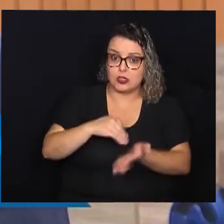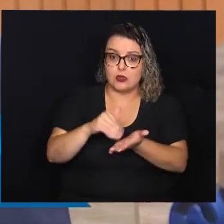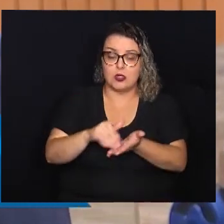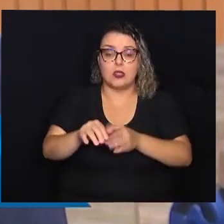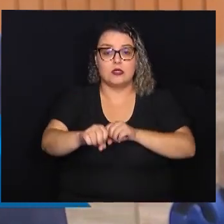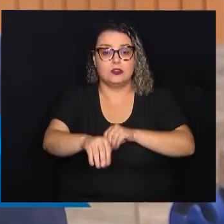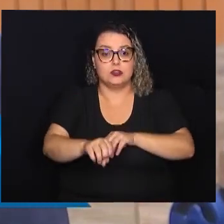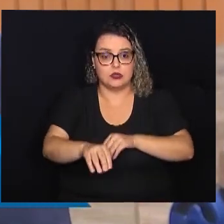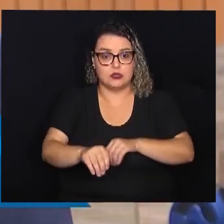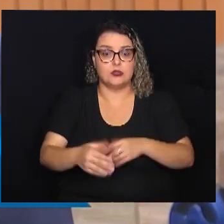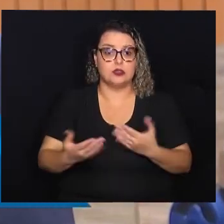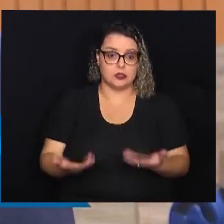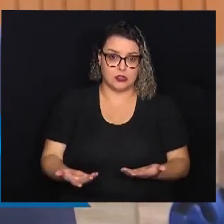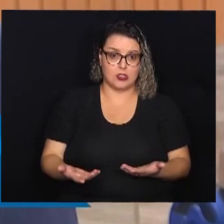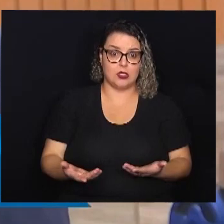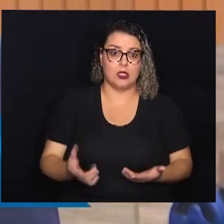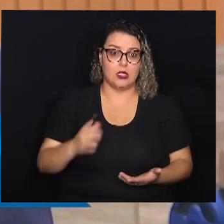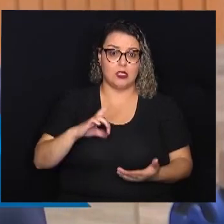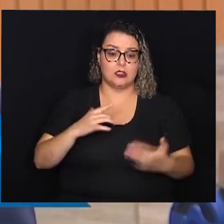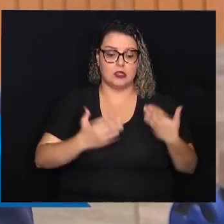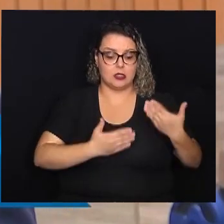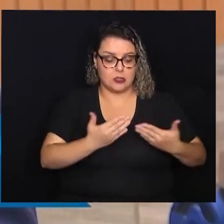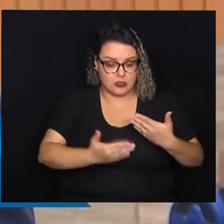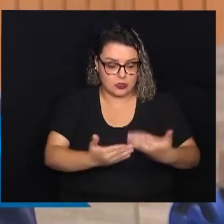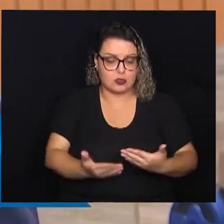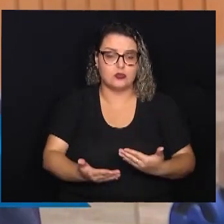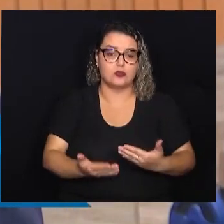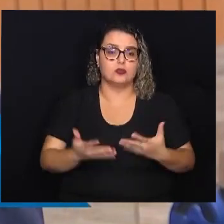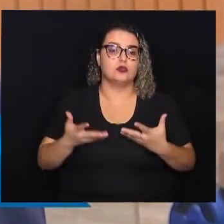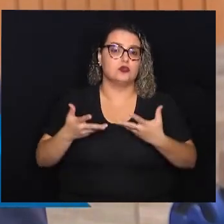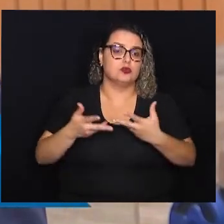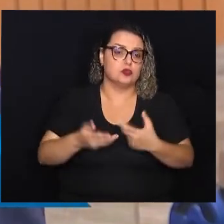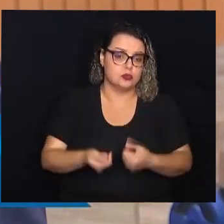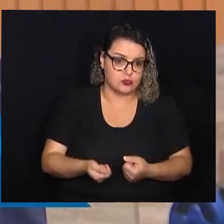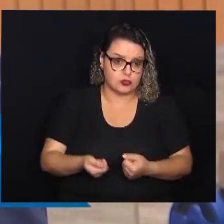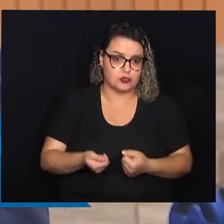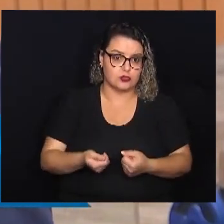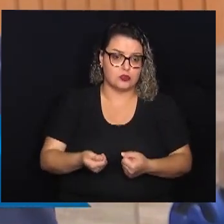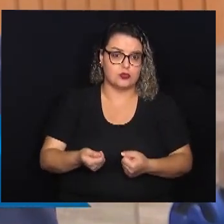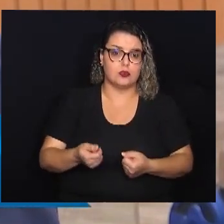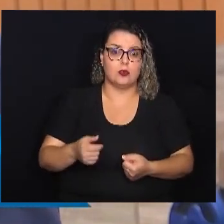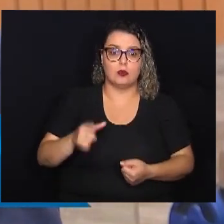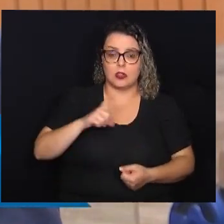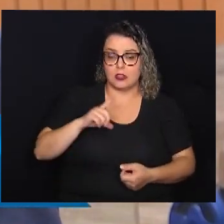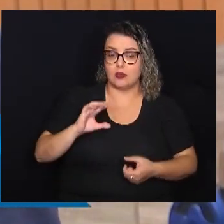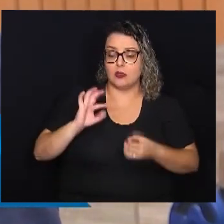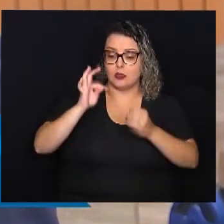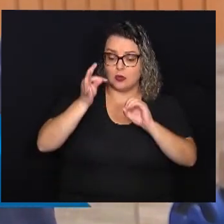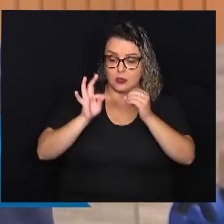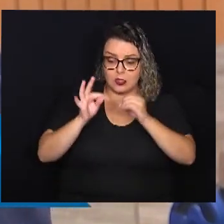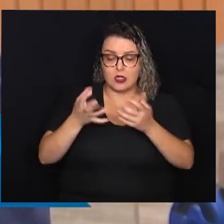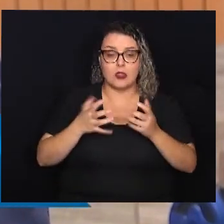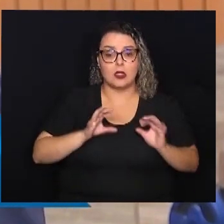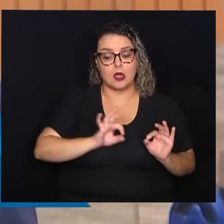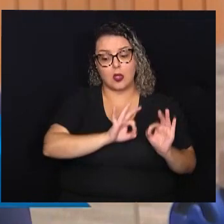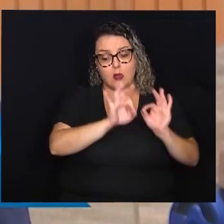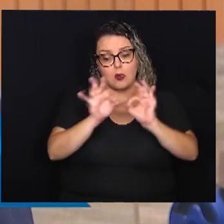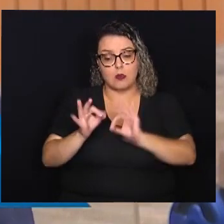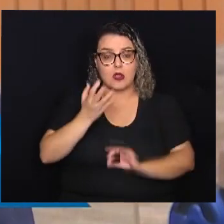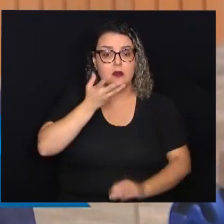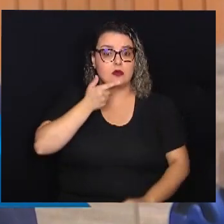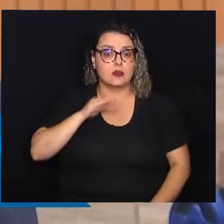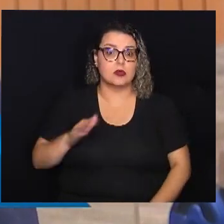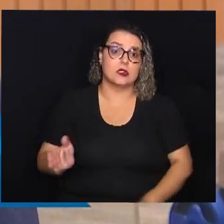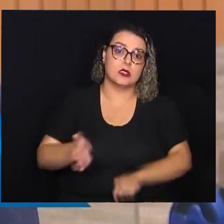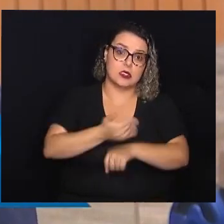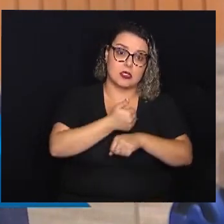conseguimos com Secretaria de Educação. Então, existe todo um trâmite para aquele terapeuta que quer acompanhar